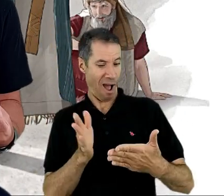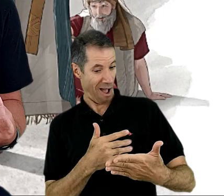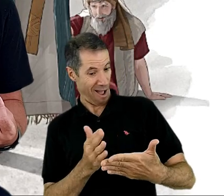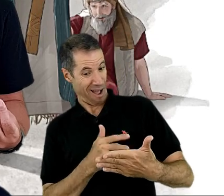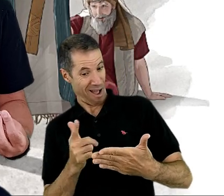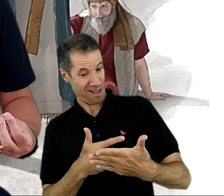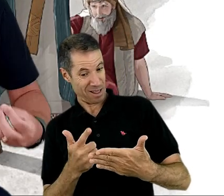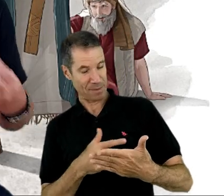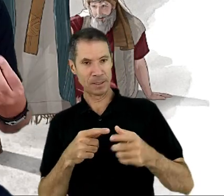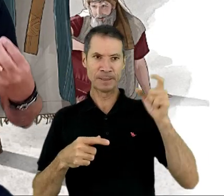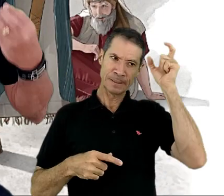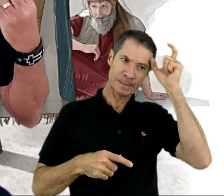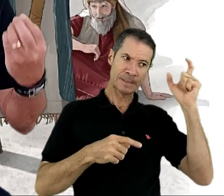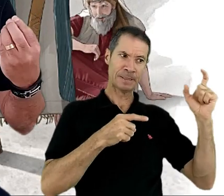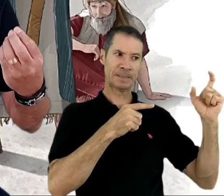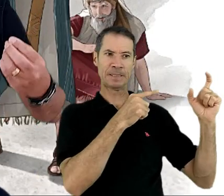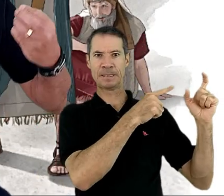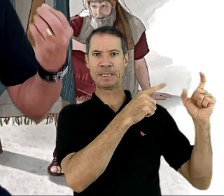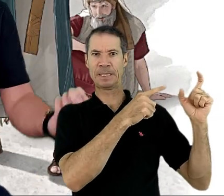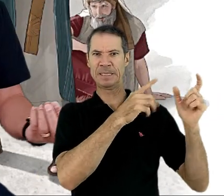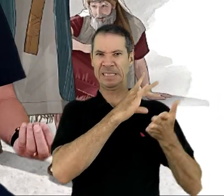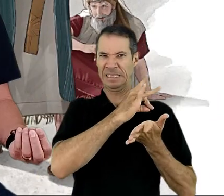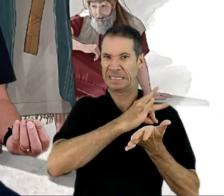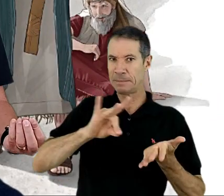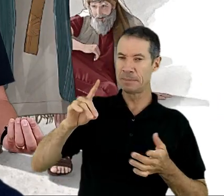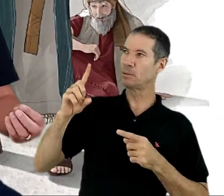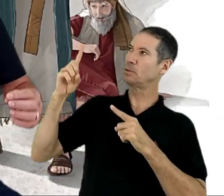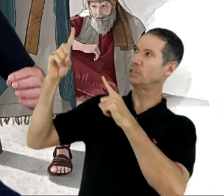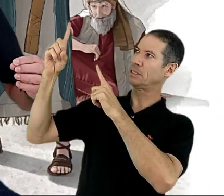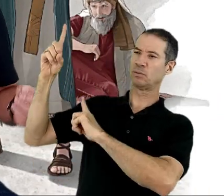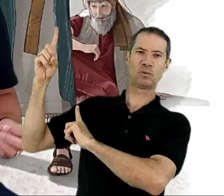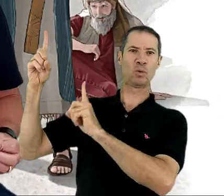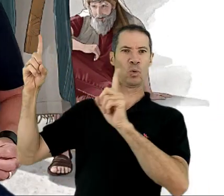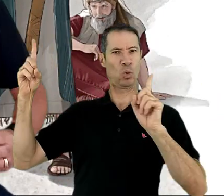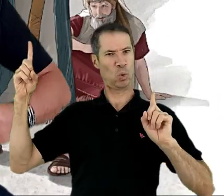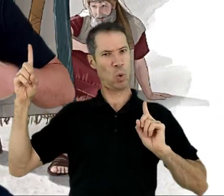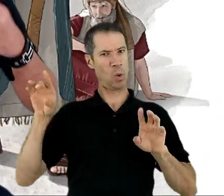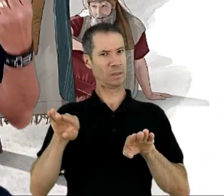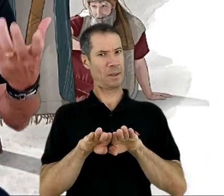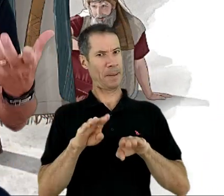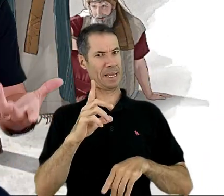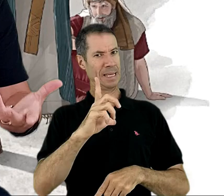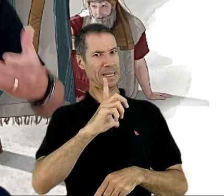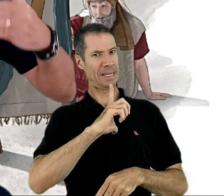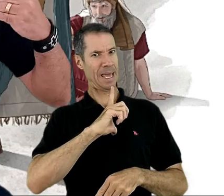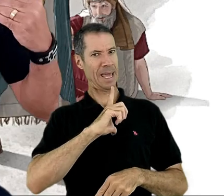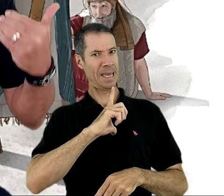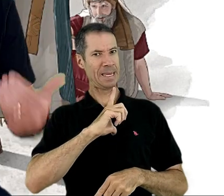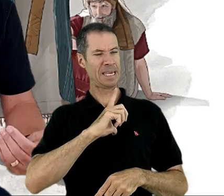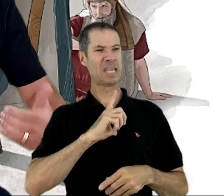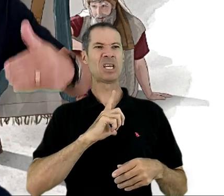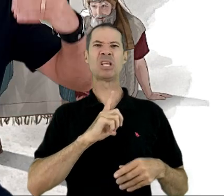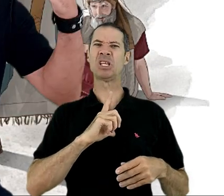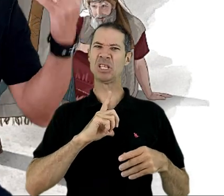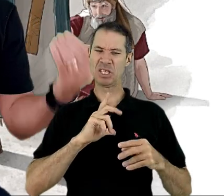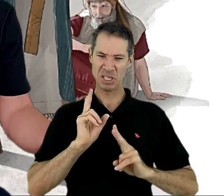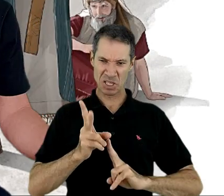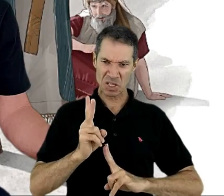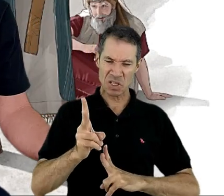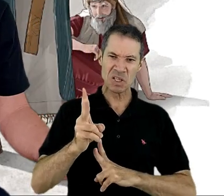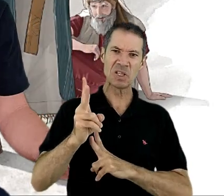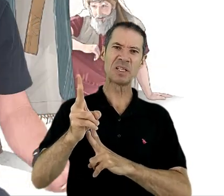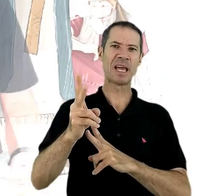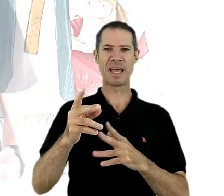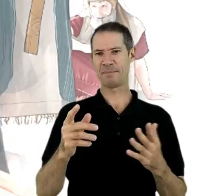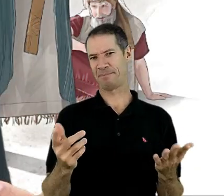Satanás, o grande inimigo de Deus em nosso também, ele tem, e tinha, tem, e tem